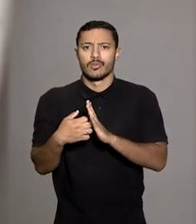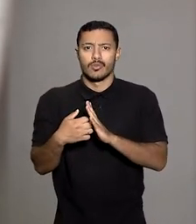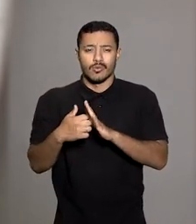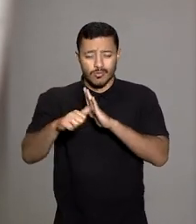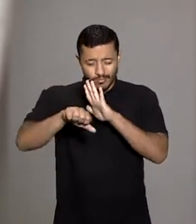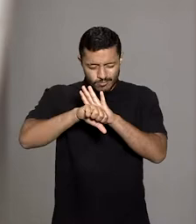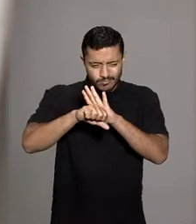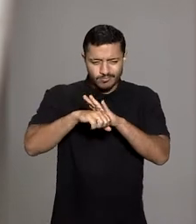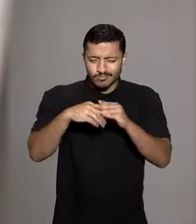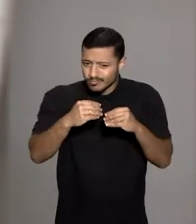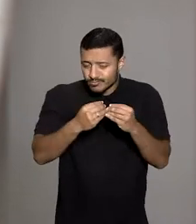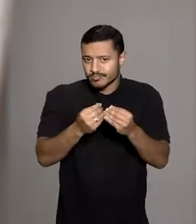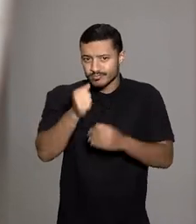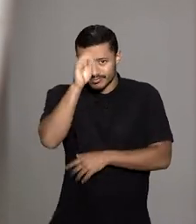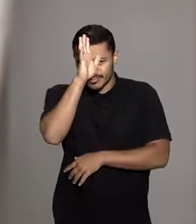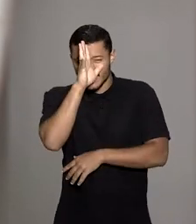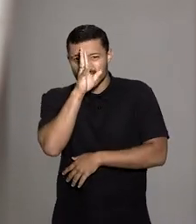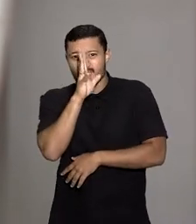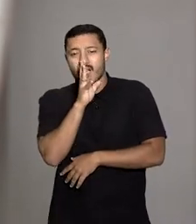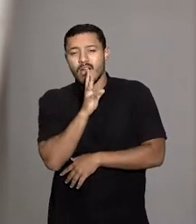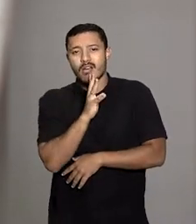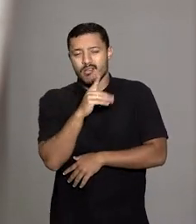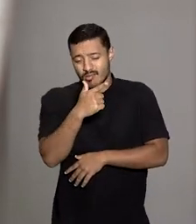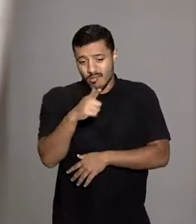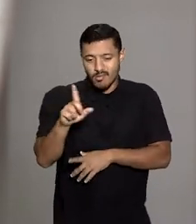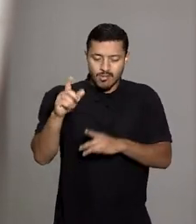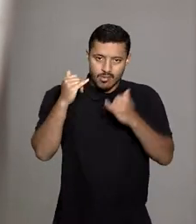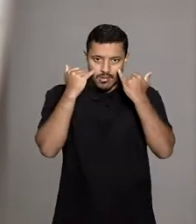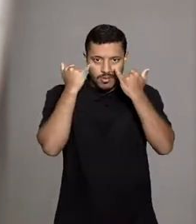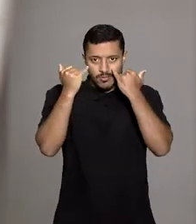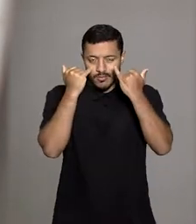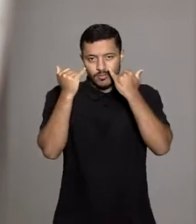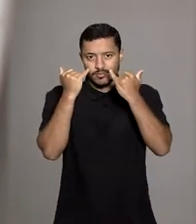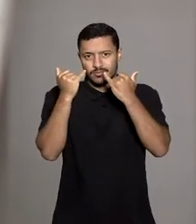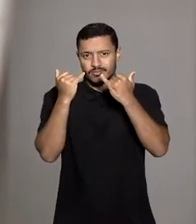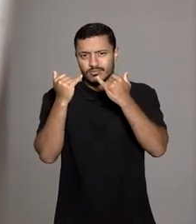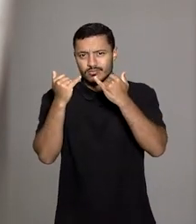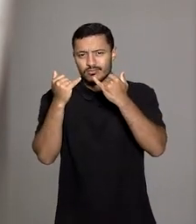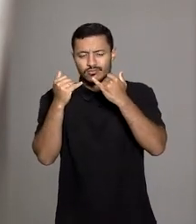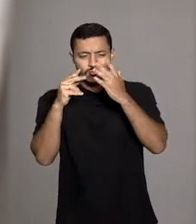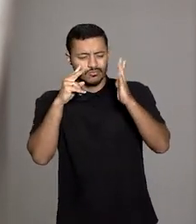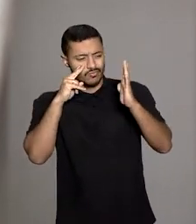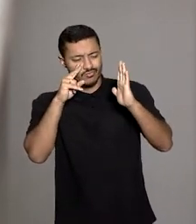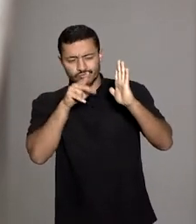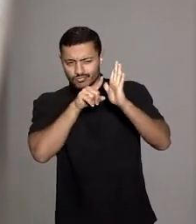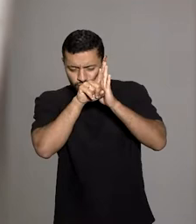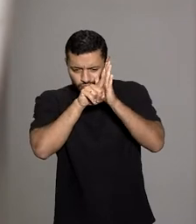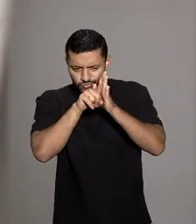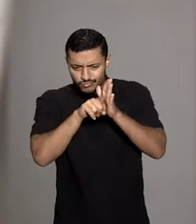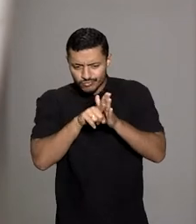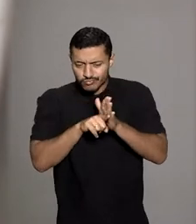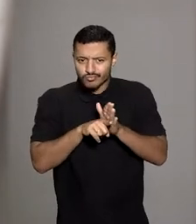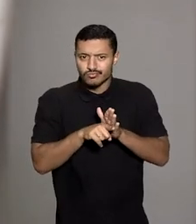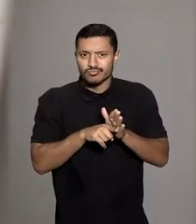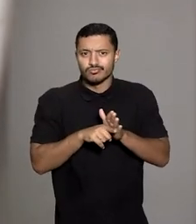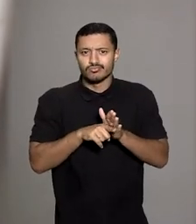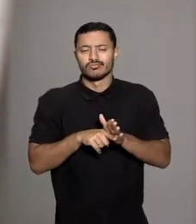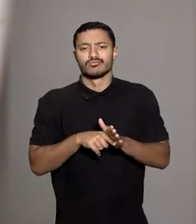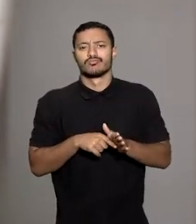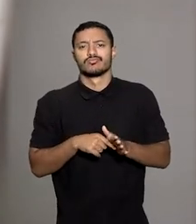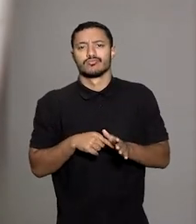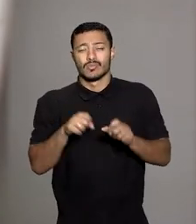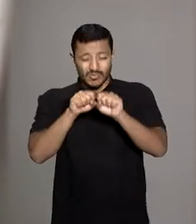condenadas a fornecer gratuitamente, entre outras informações, o histórico de consultas quando da prática do credit scoring,